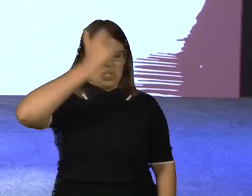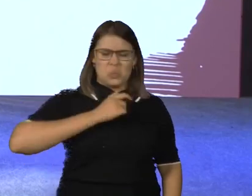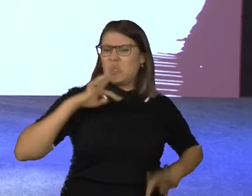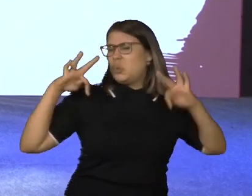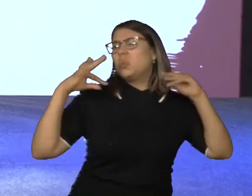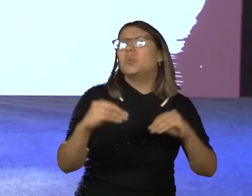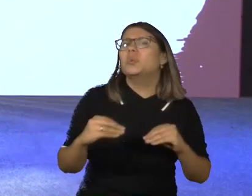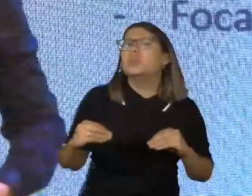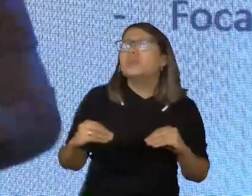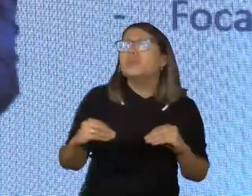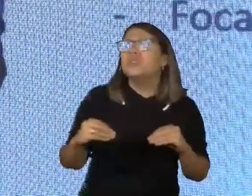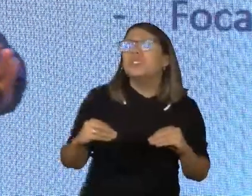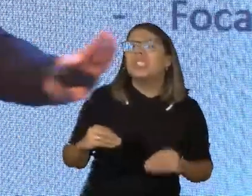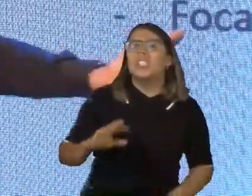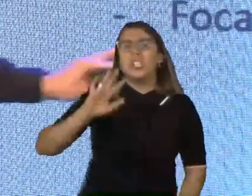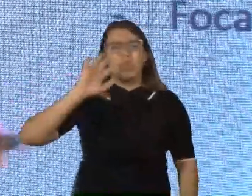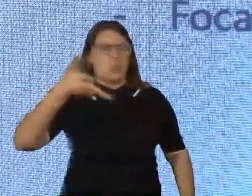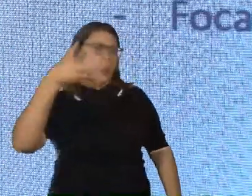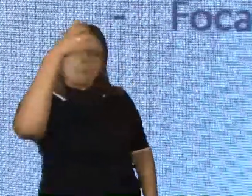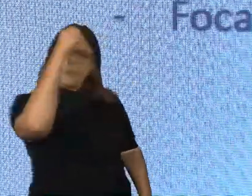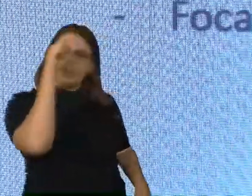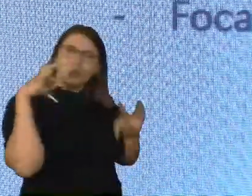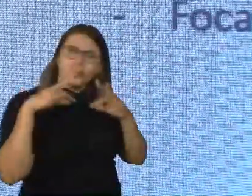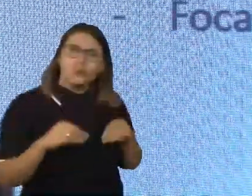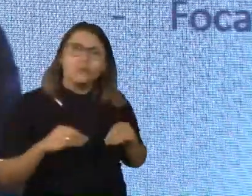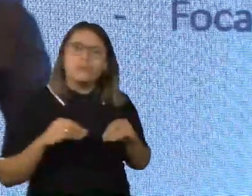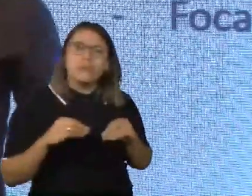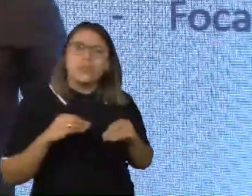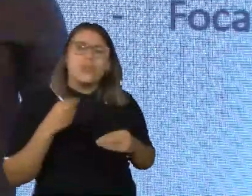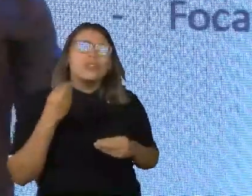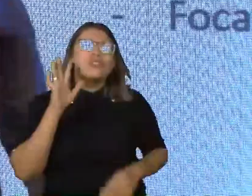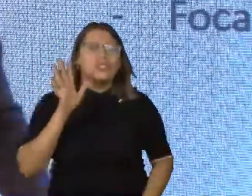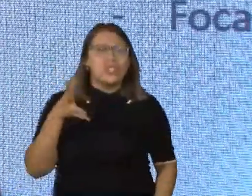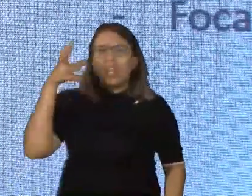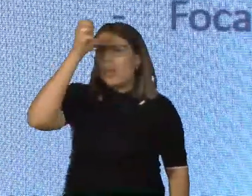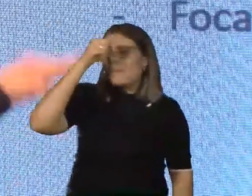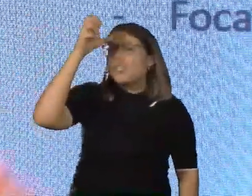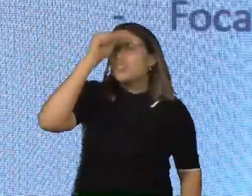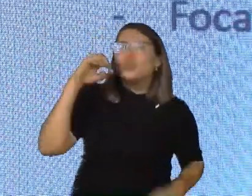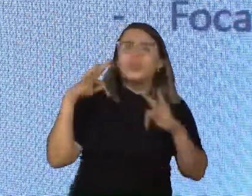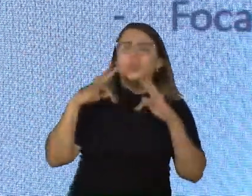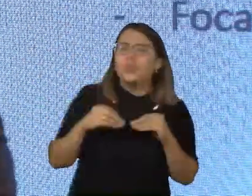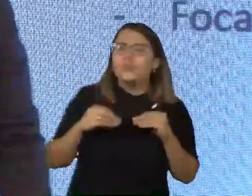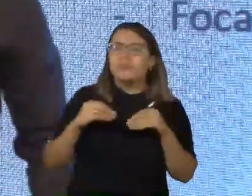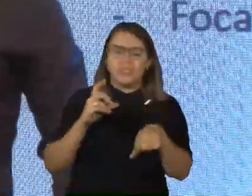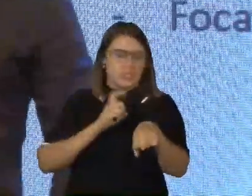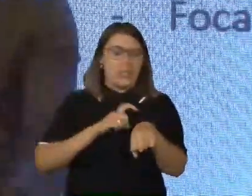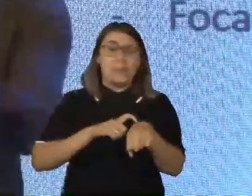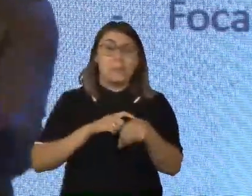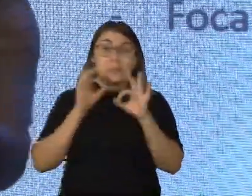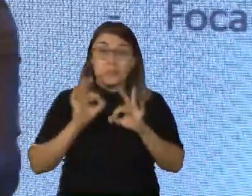então, suficiente. Eu já aprendi tudo, eu já sei tudo. É aquele que é um avaliador crítico em tempo integral.